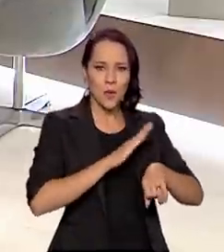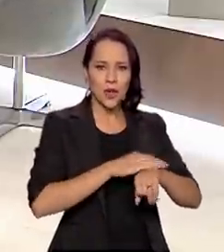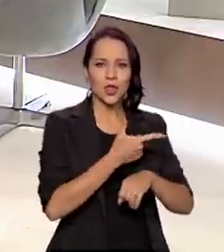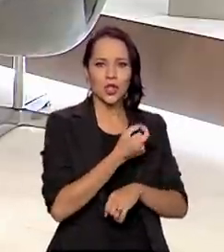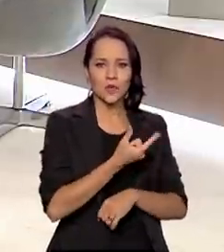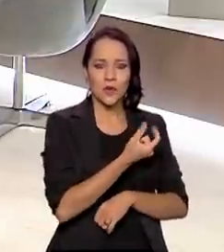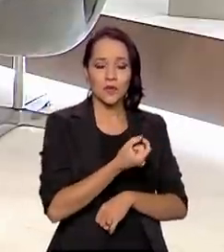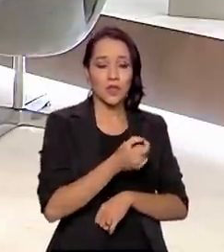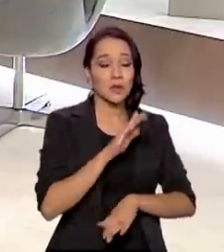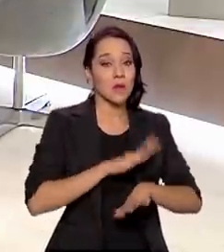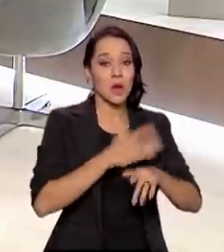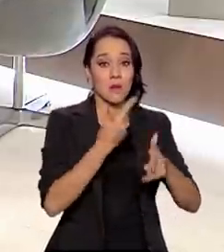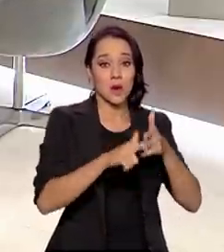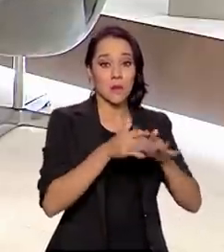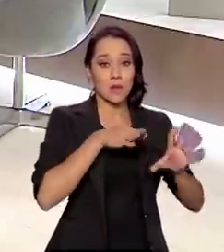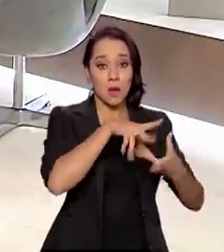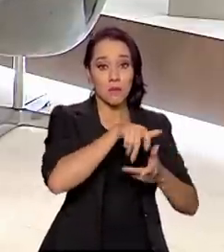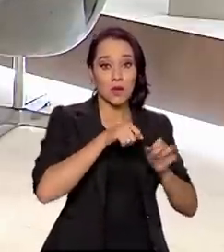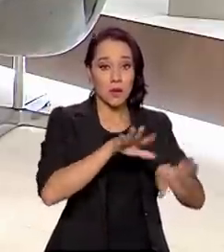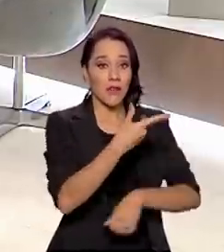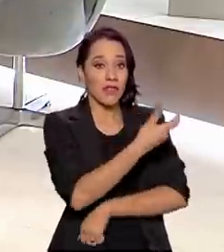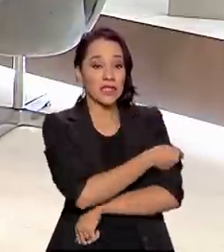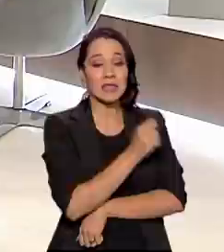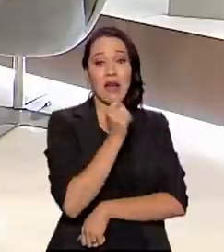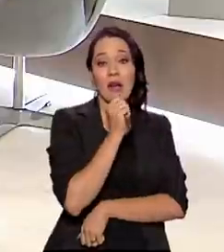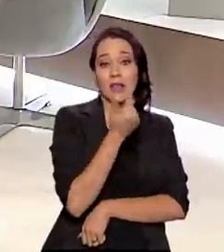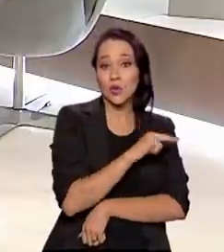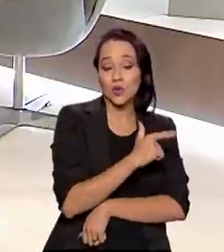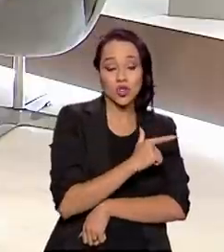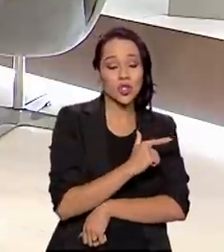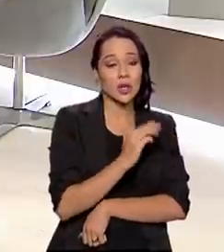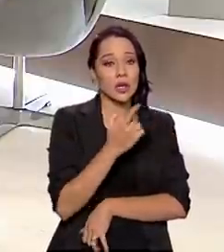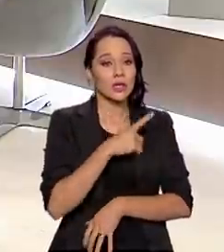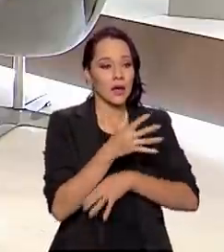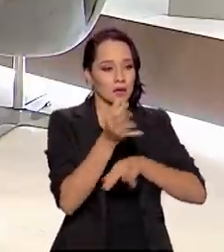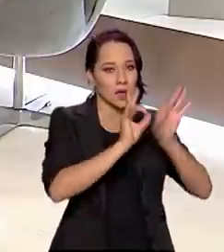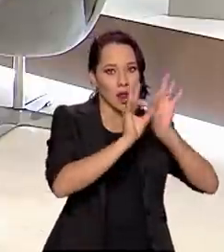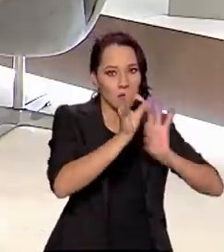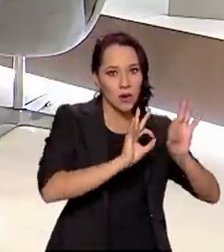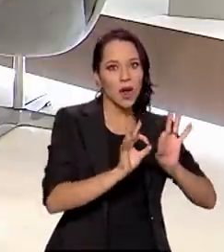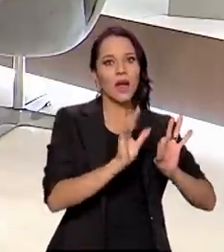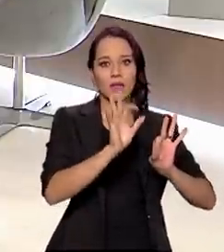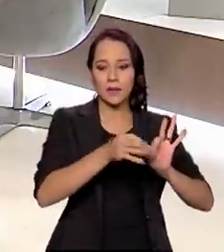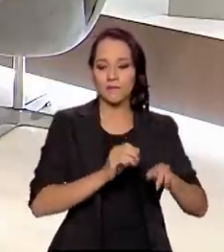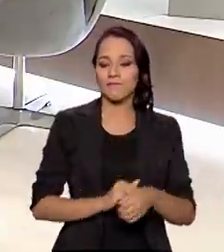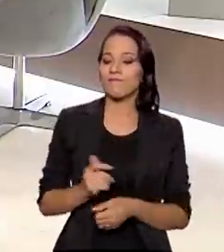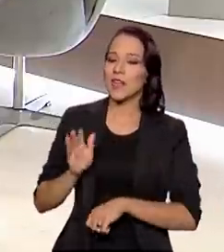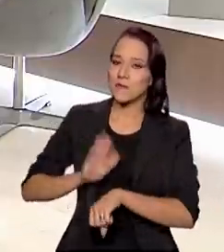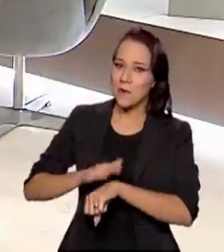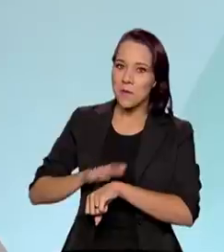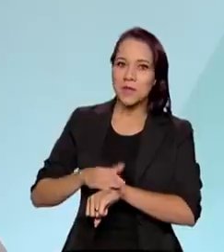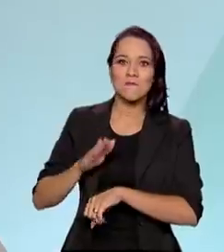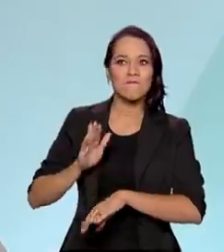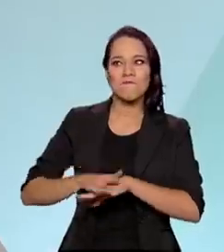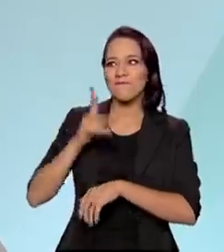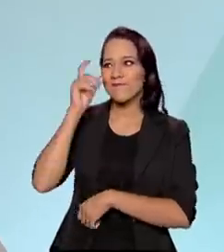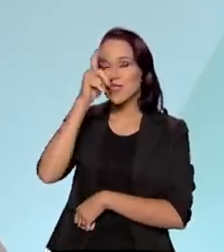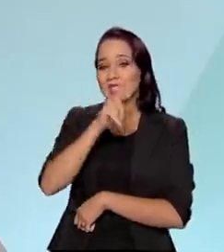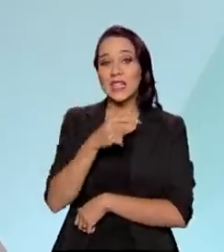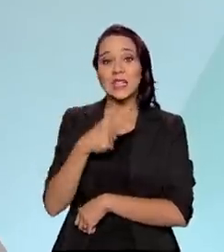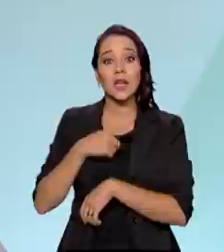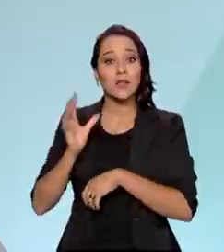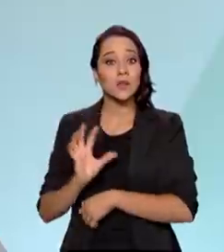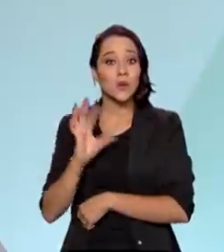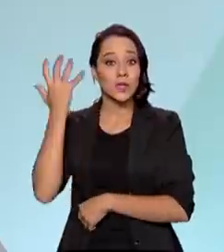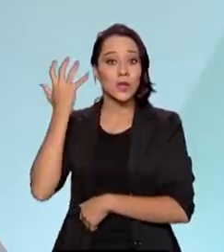mais problemático da pandemia, onde as vacinas não existiam ainda, estavam sendo formuladas. Exatamente, aquele momento mais crítico, em que era uma